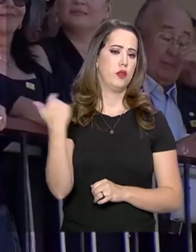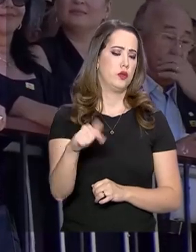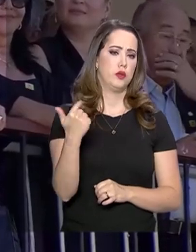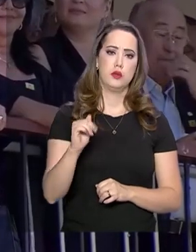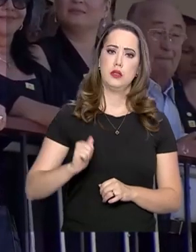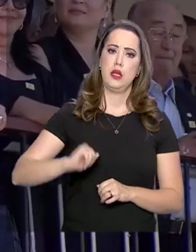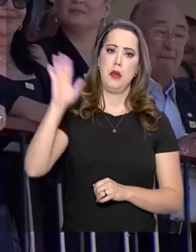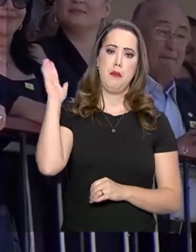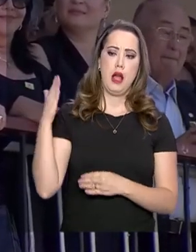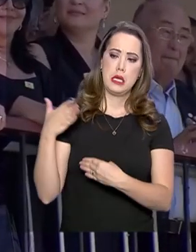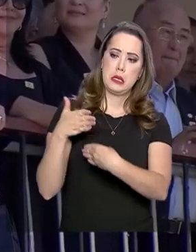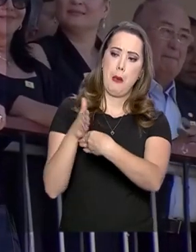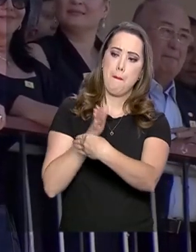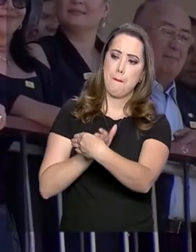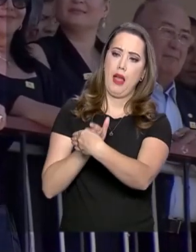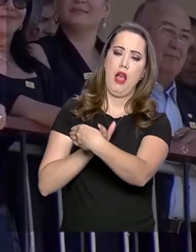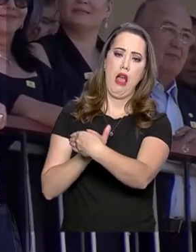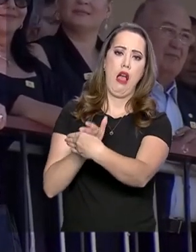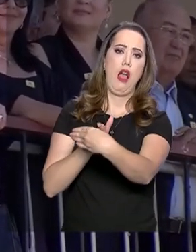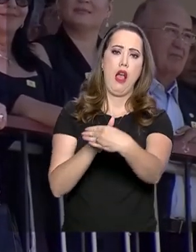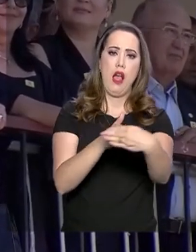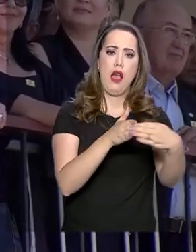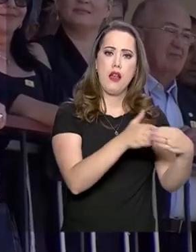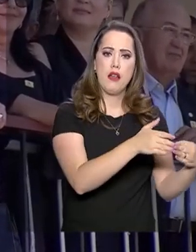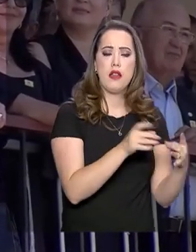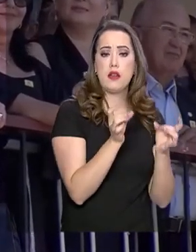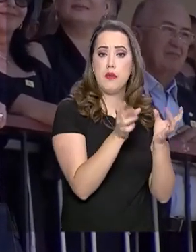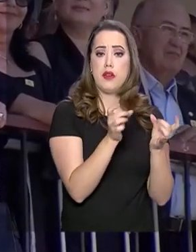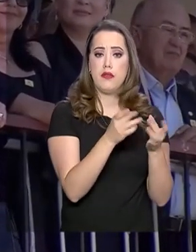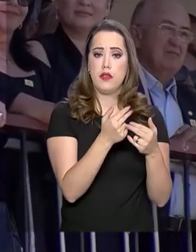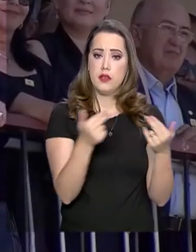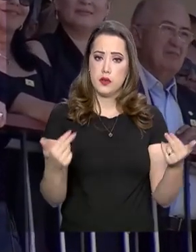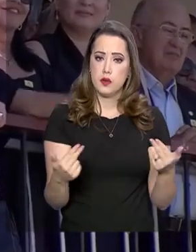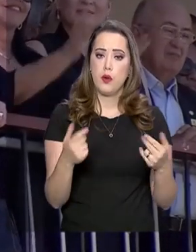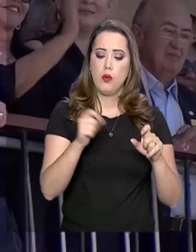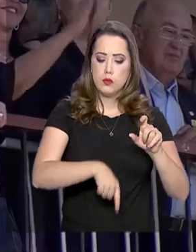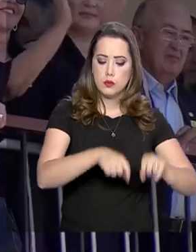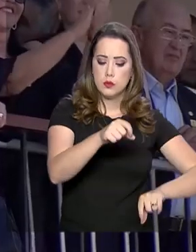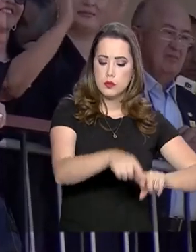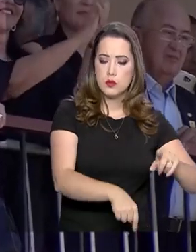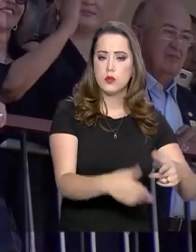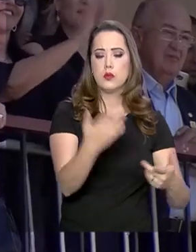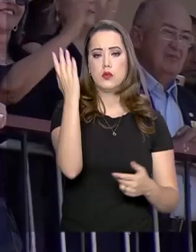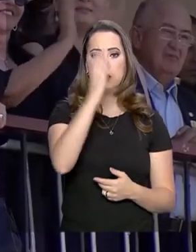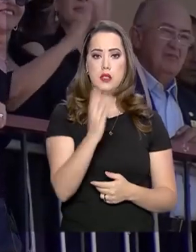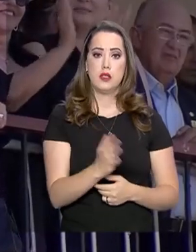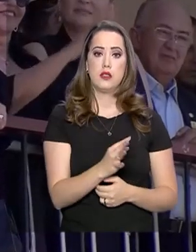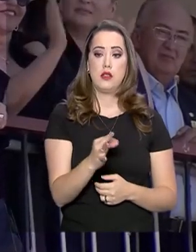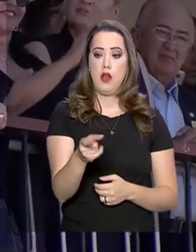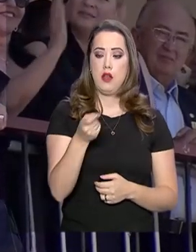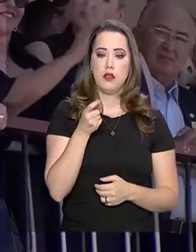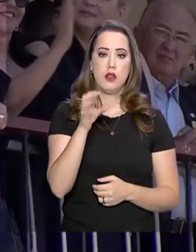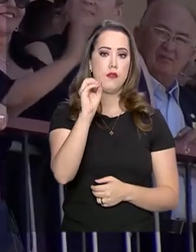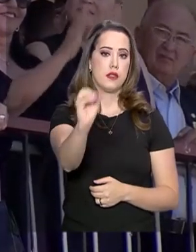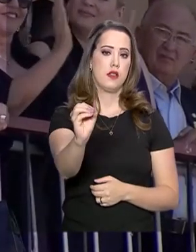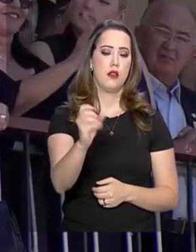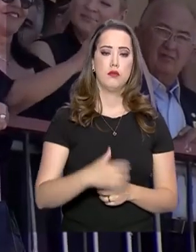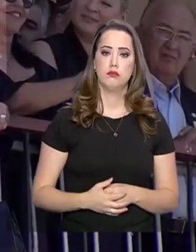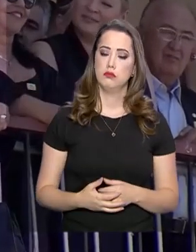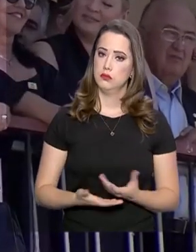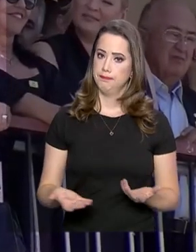mais barreira para importar as frutas produzidas no Brasil. A tarifa será zero.